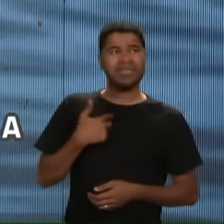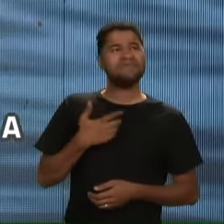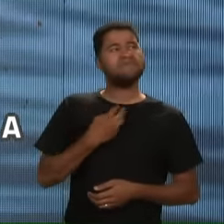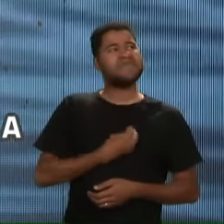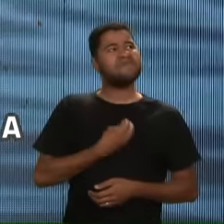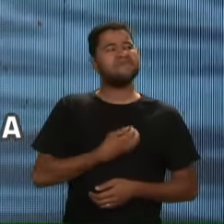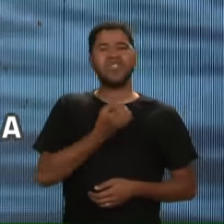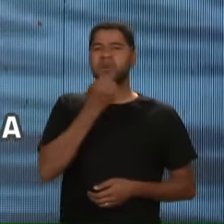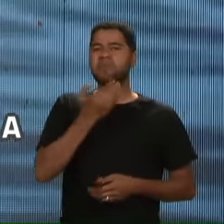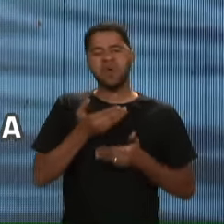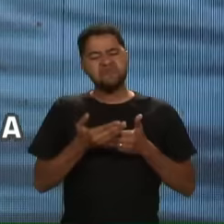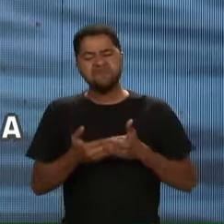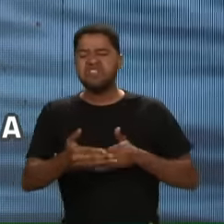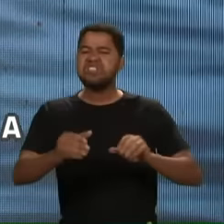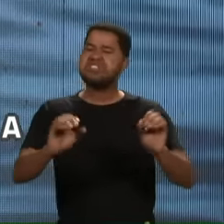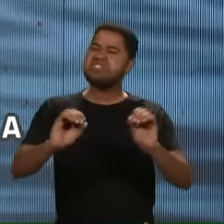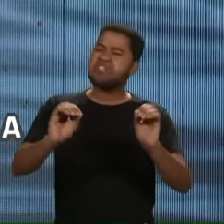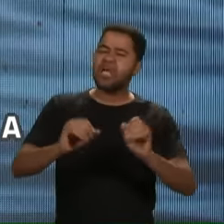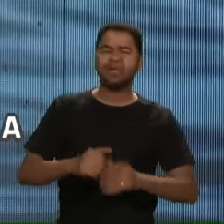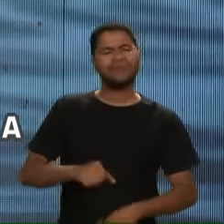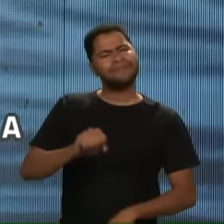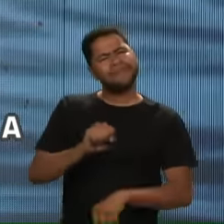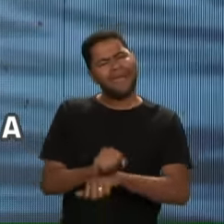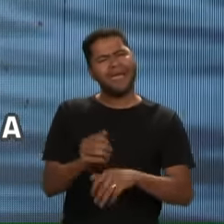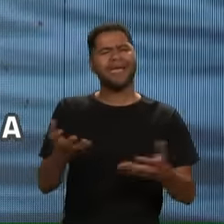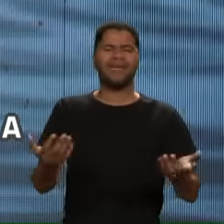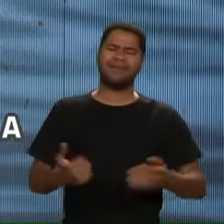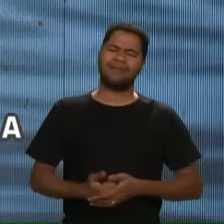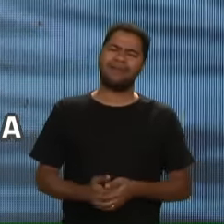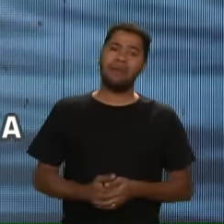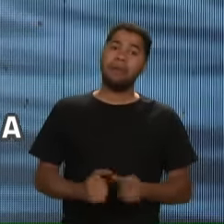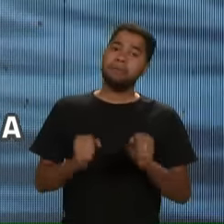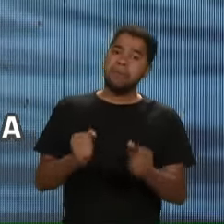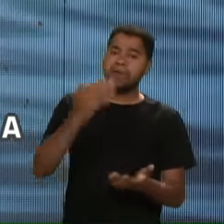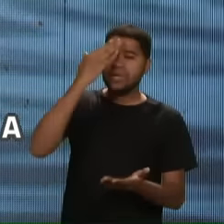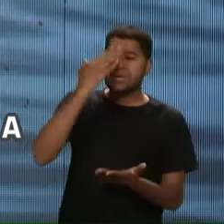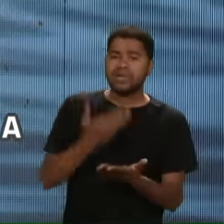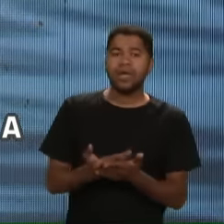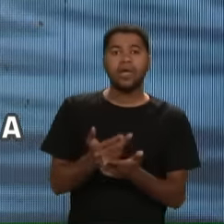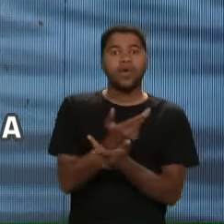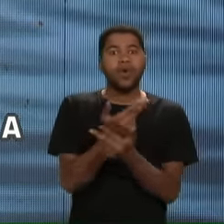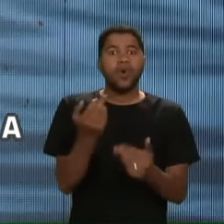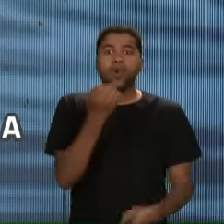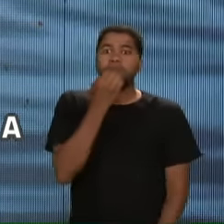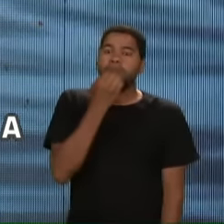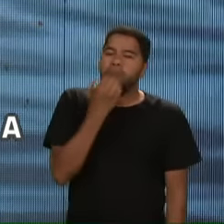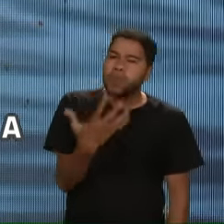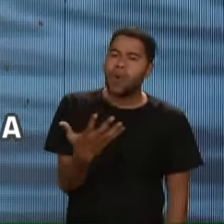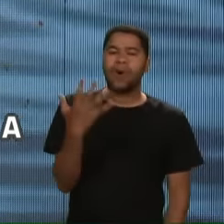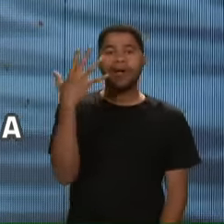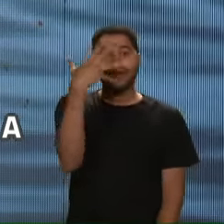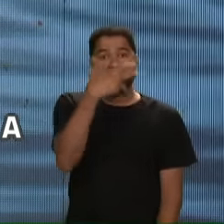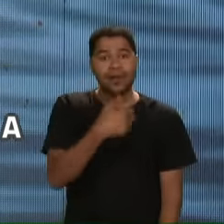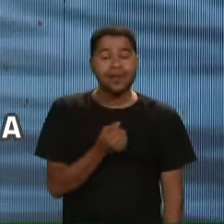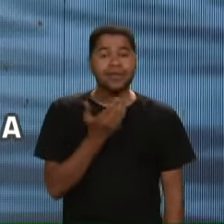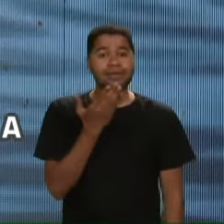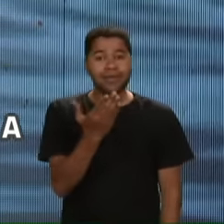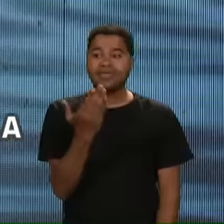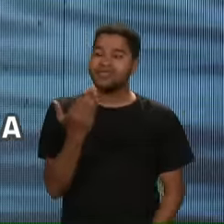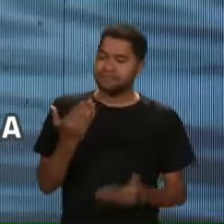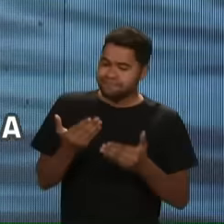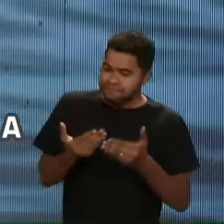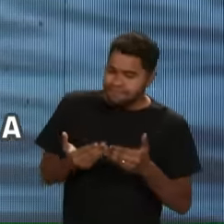caminhada Nada disso Você pode acreditar Que as coisas estão boas Estão lindas Aí a sua